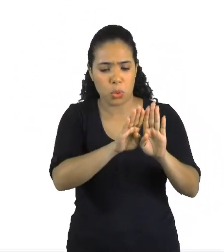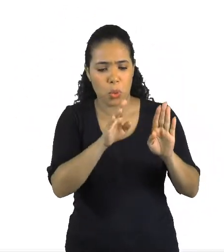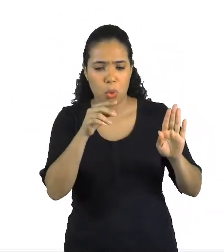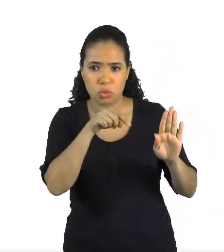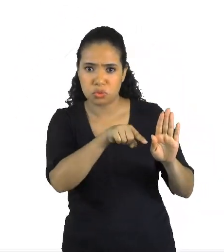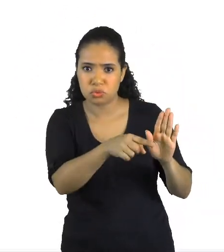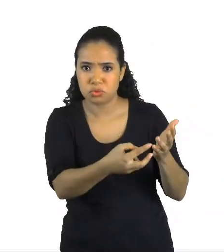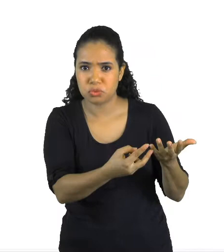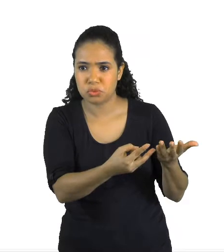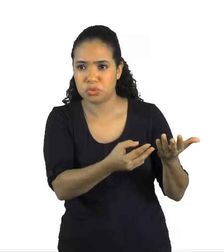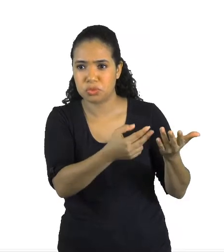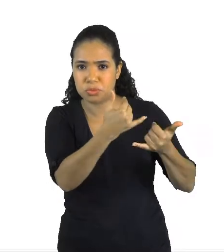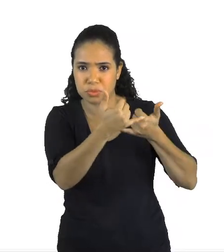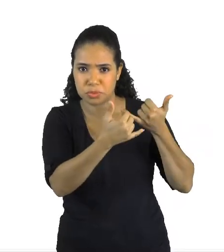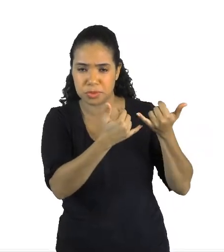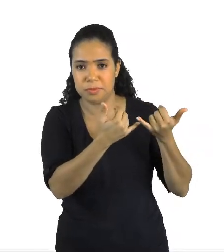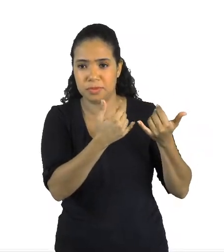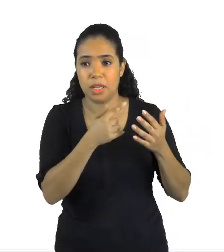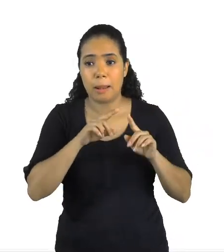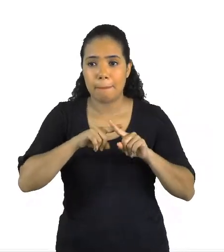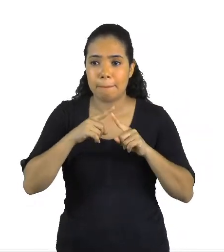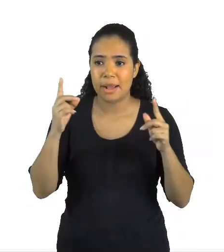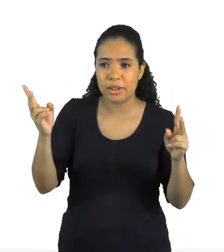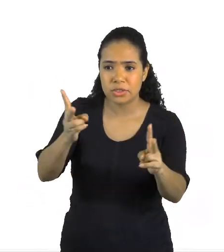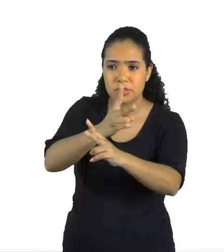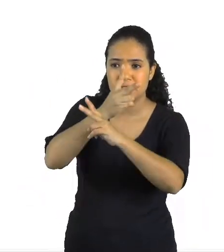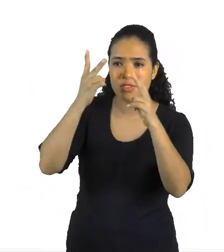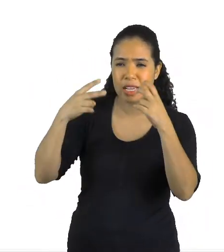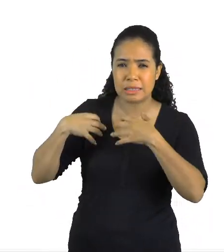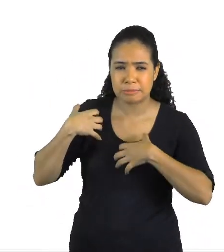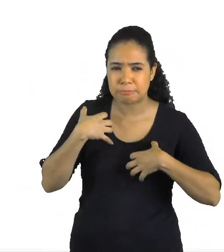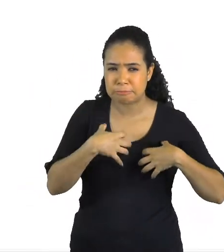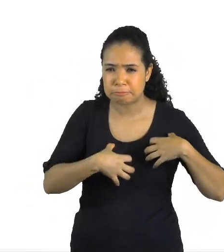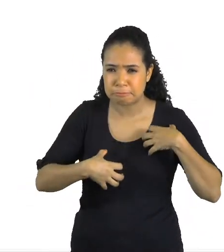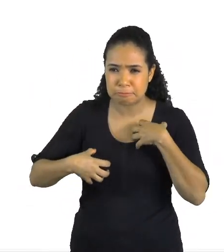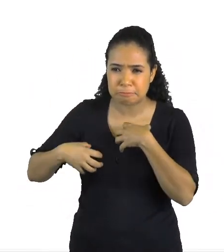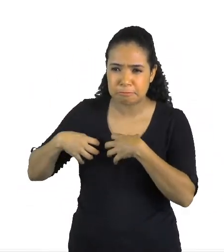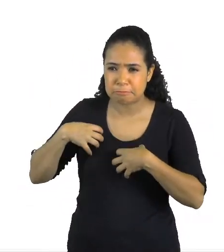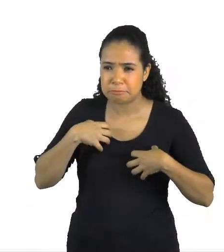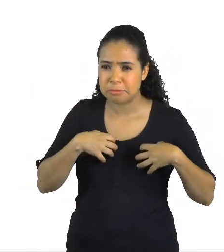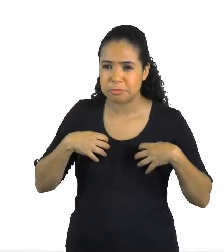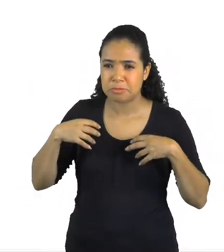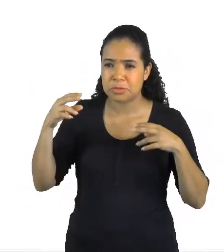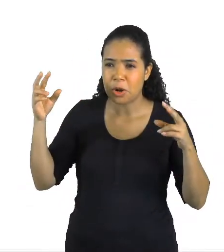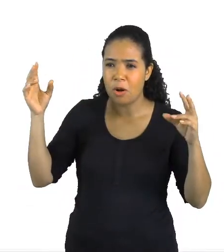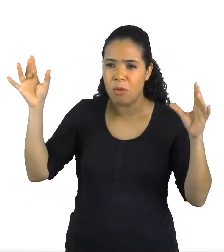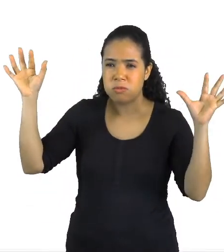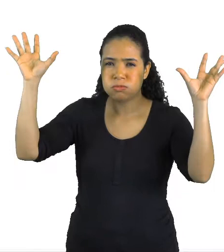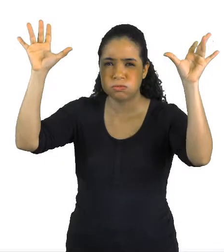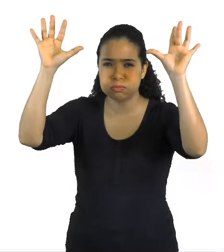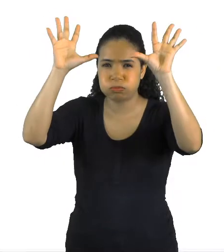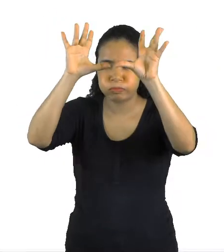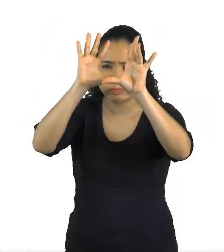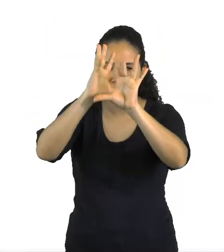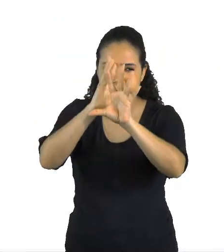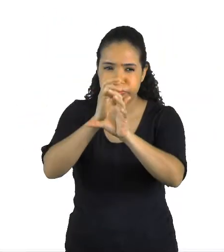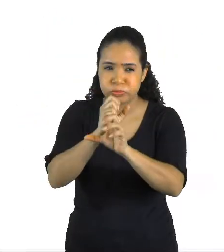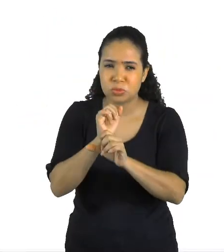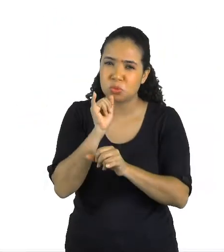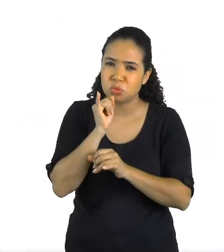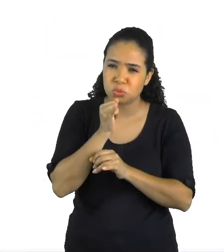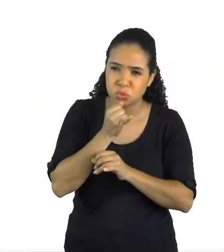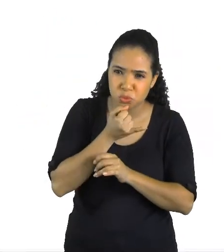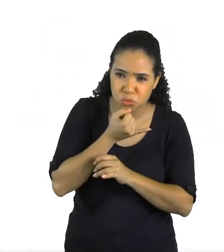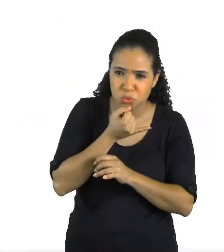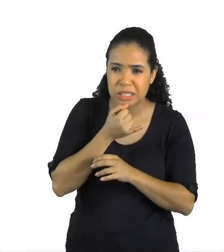Mas veio um vento de desesperança, soprando cinzas na noite morta. E eu pendurei na galharia